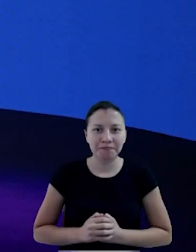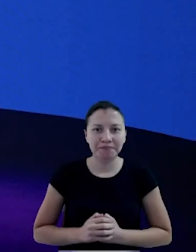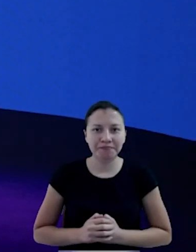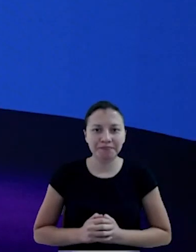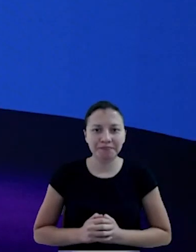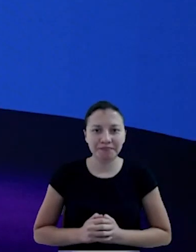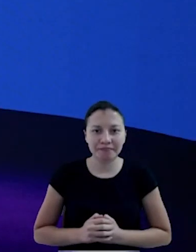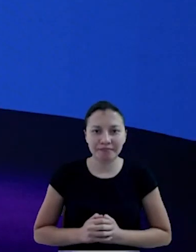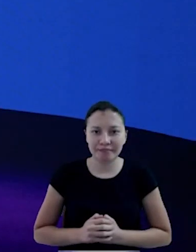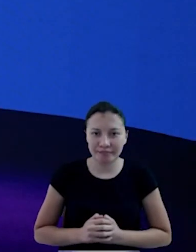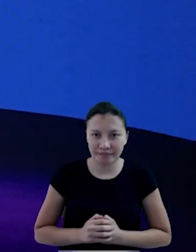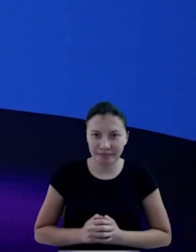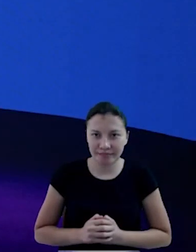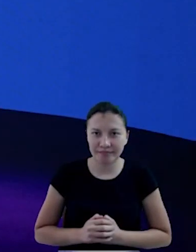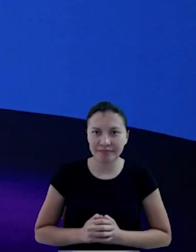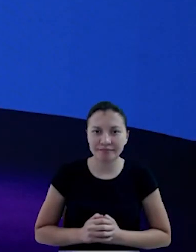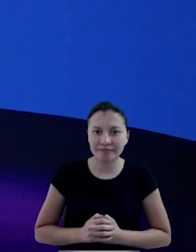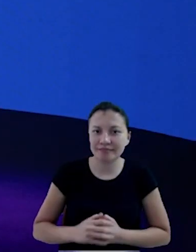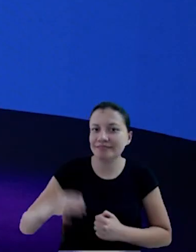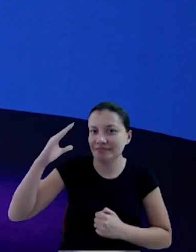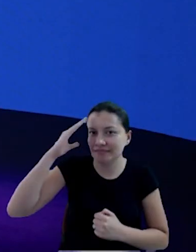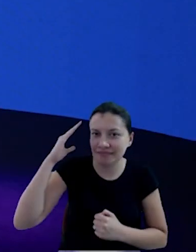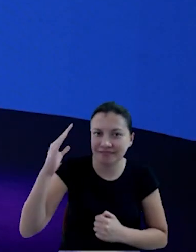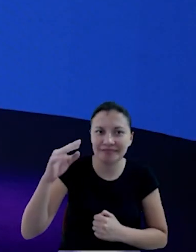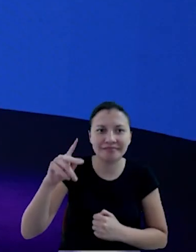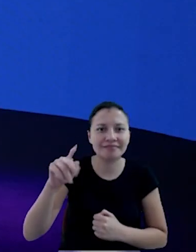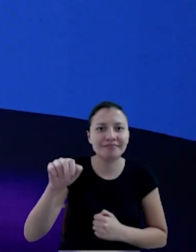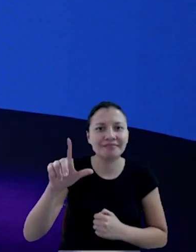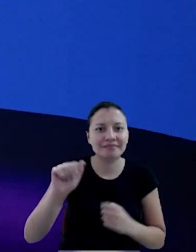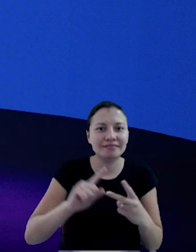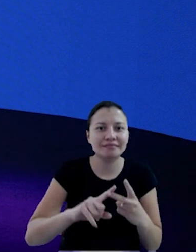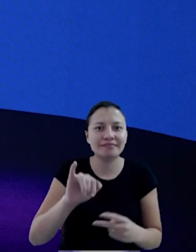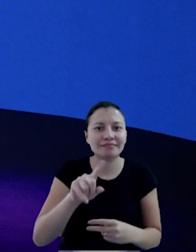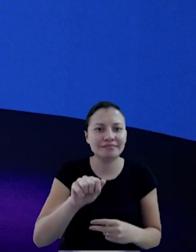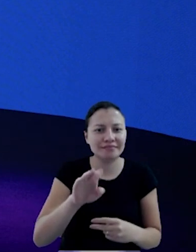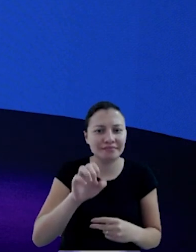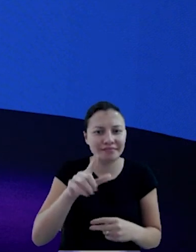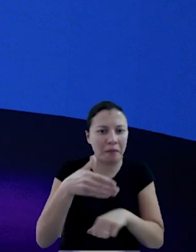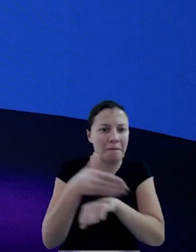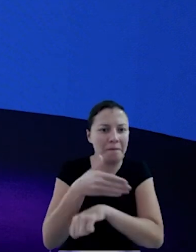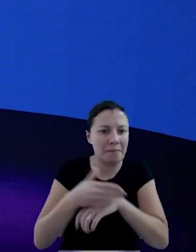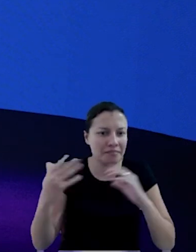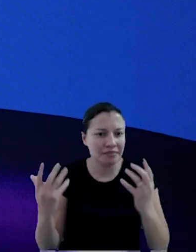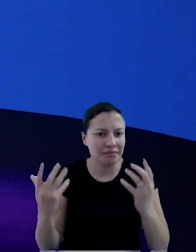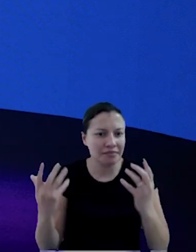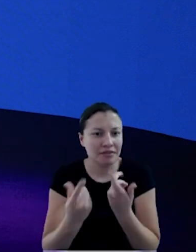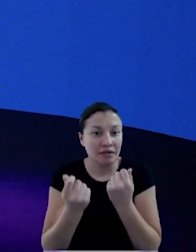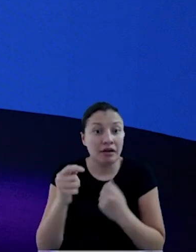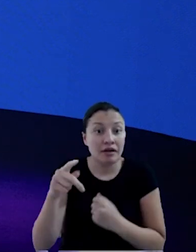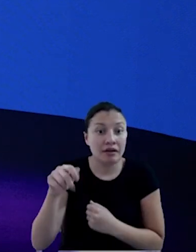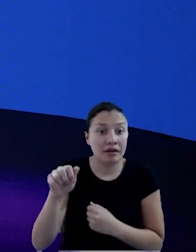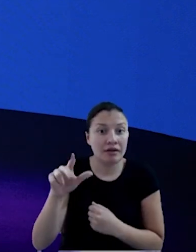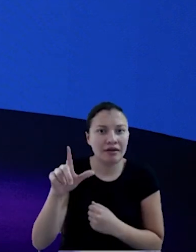Muito obrigada, Paula e Isabel, pela participação enriquecedora de vocês. A Paula comentou do prêmio Eco Anshan,